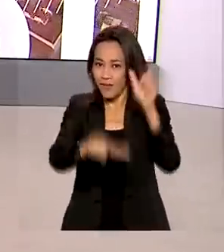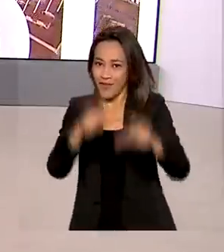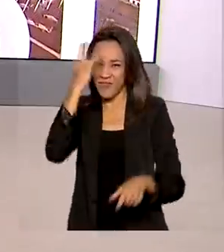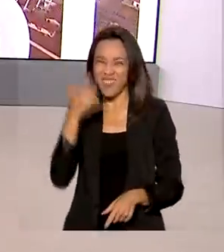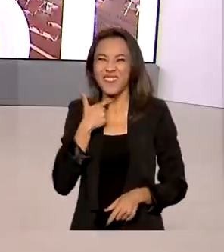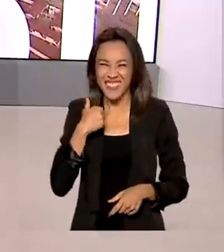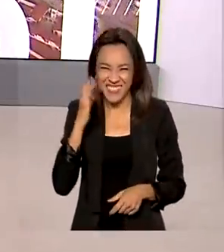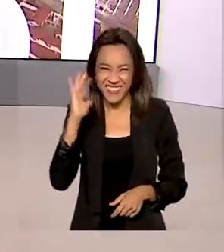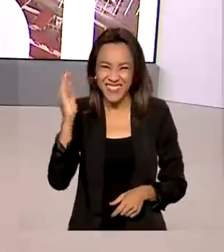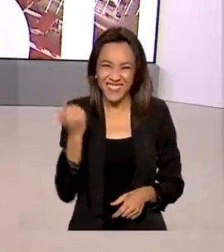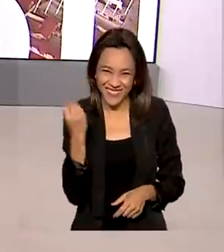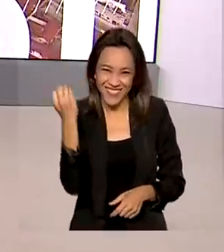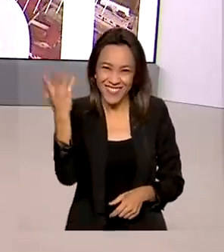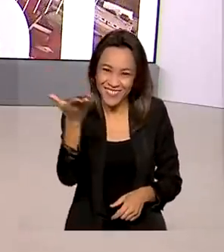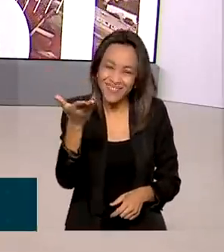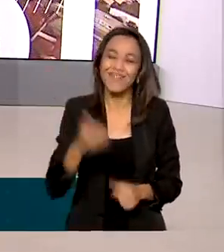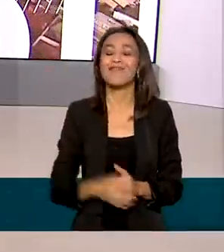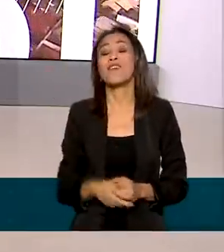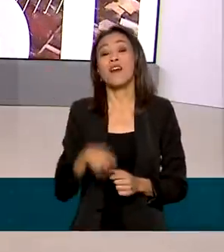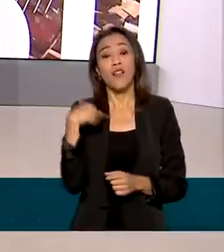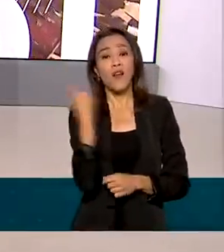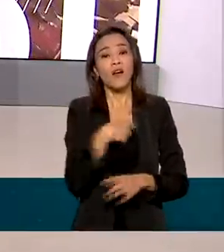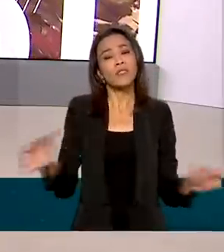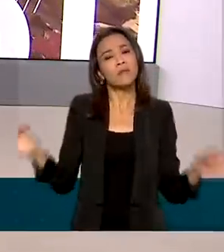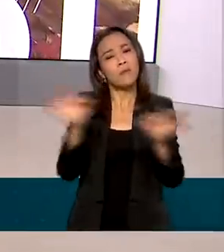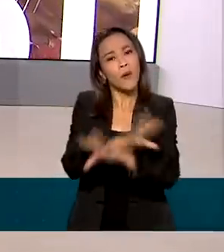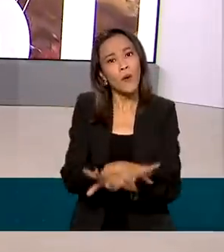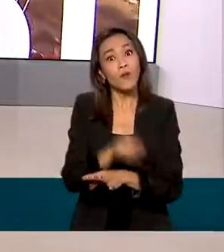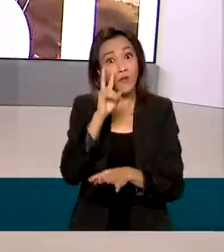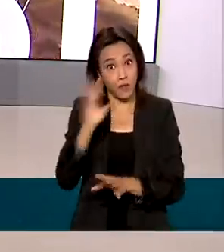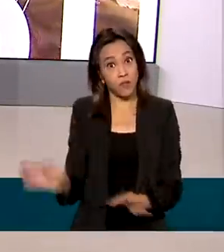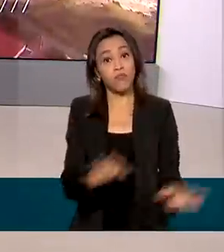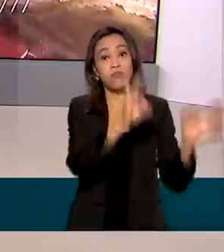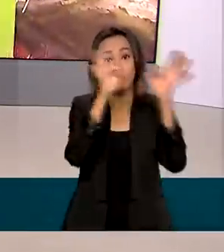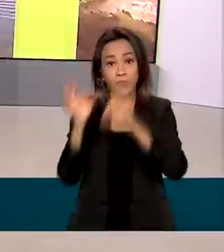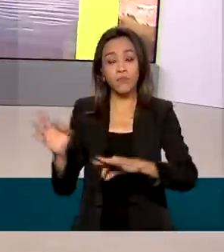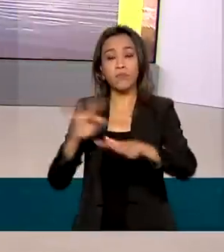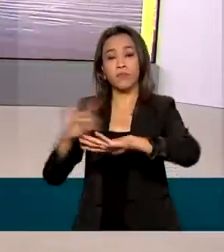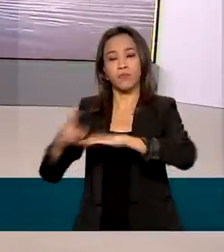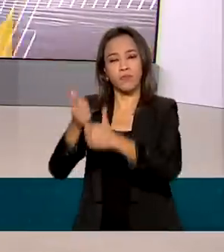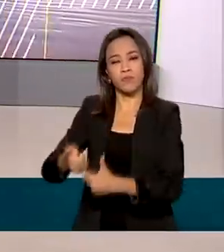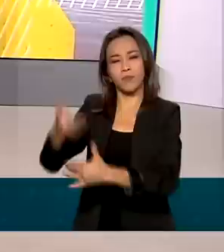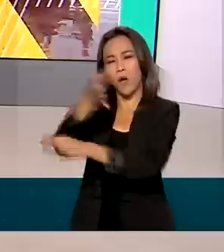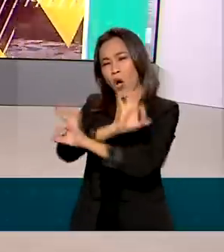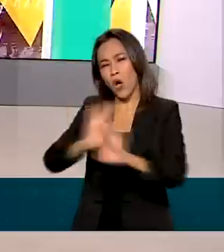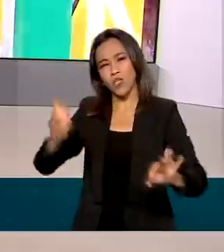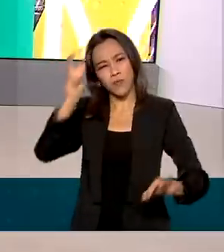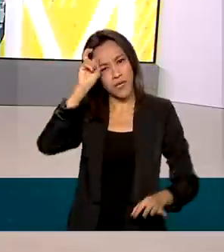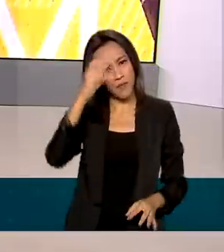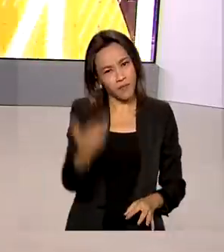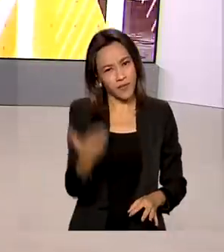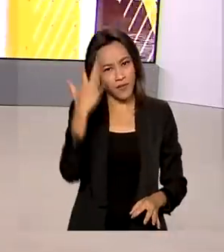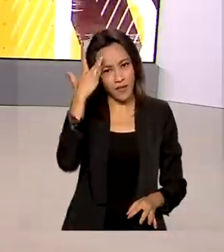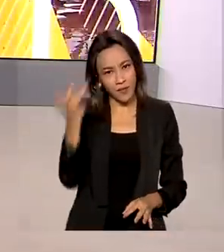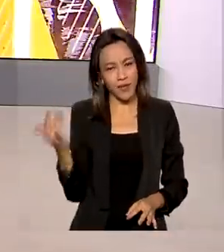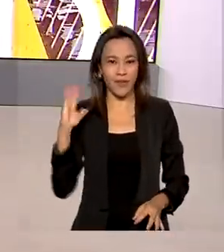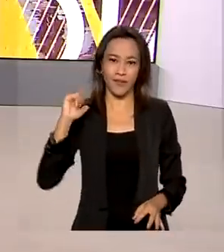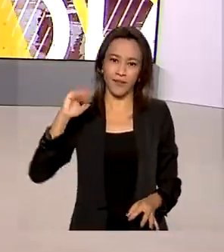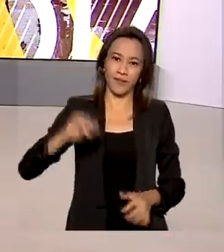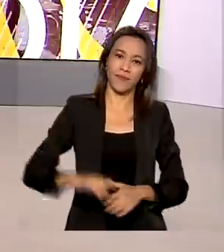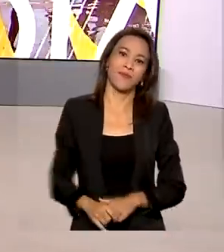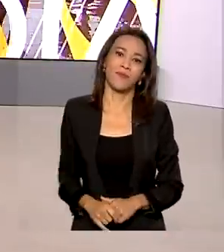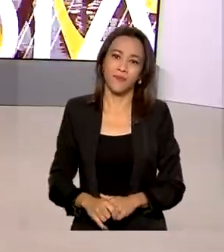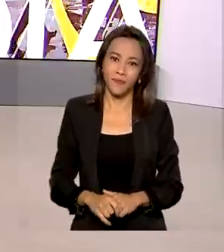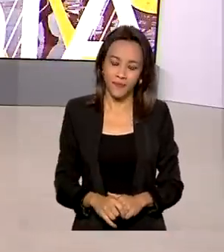de viajar, né? Nós ficamos por aqui, você pode rever as reportagens de hoje nas nossas redes sociais. ótima quinta-feira para você e até amanhã. Tchau, tchau.